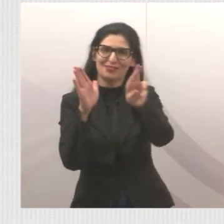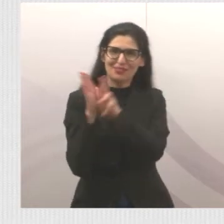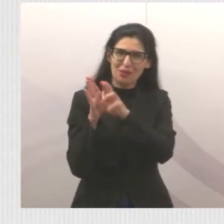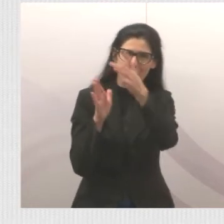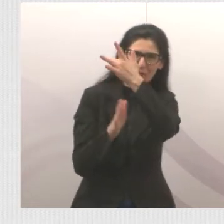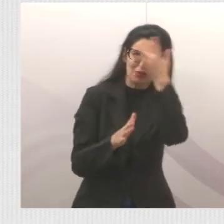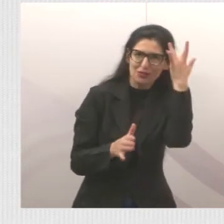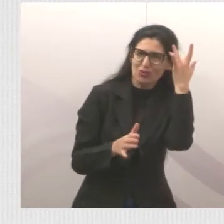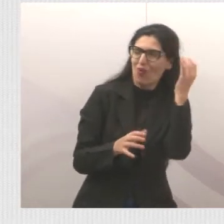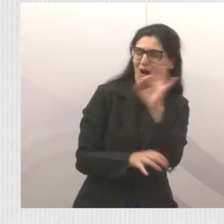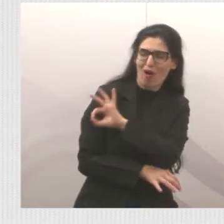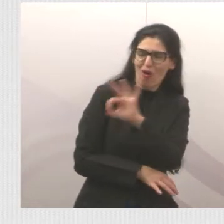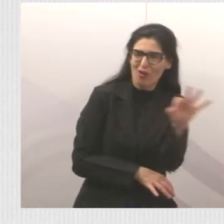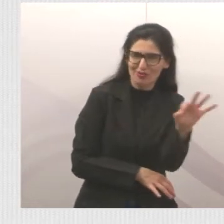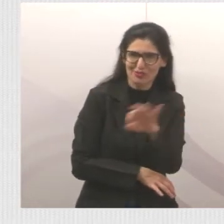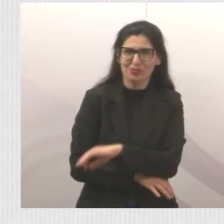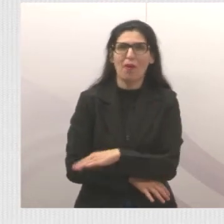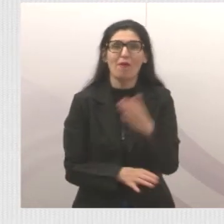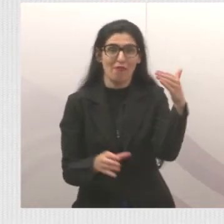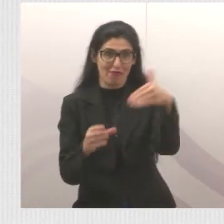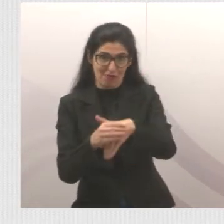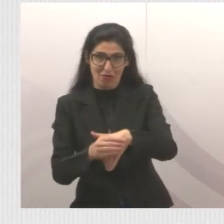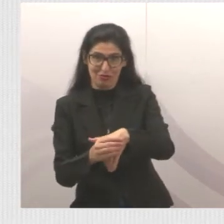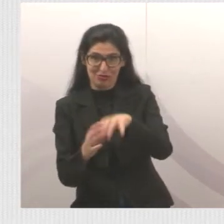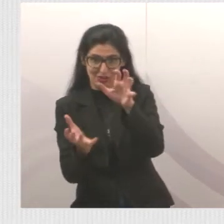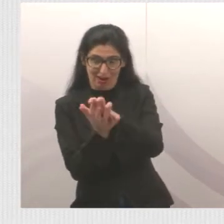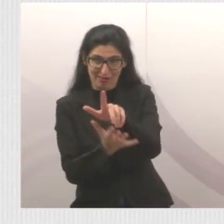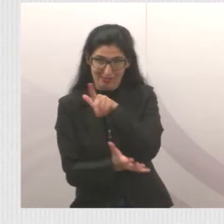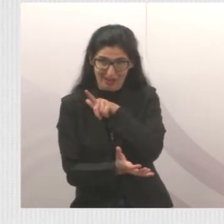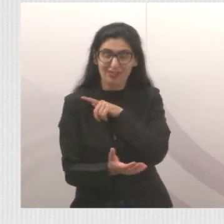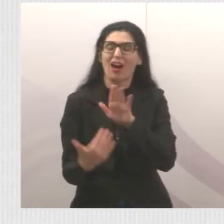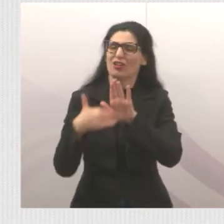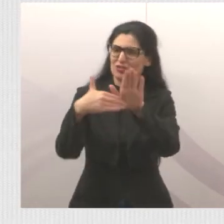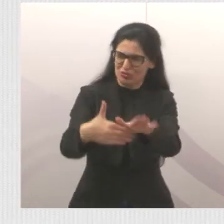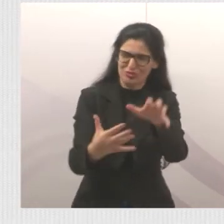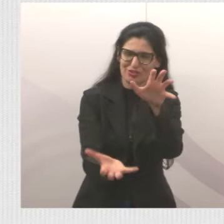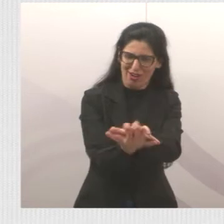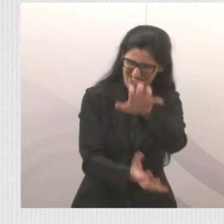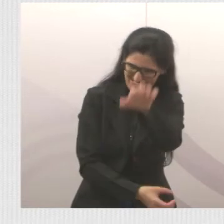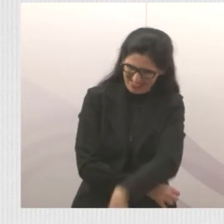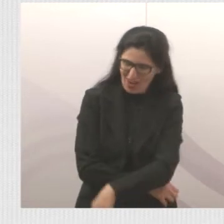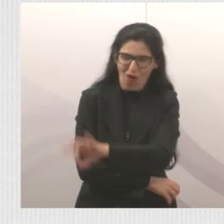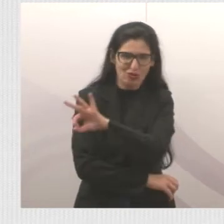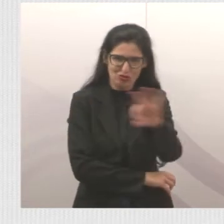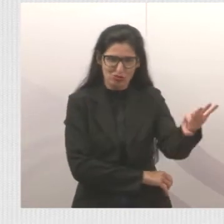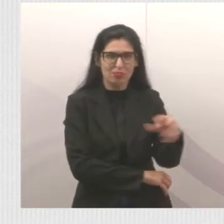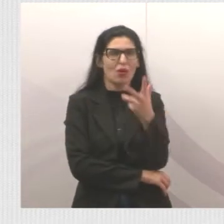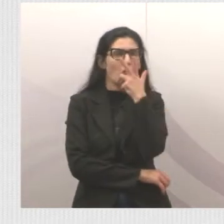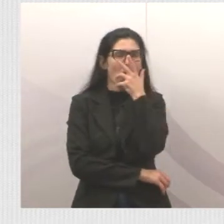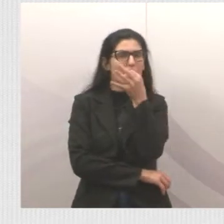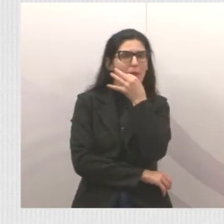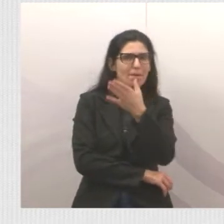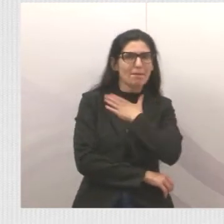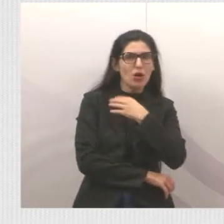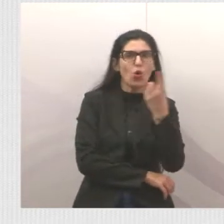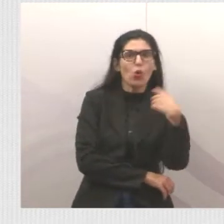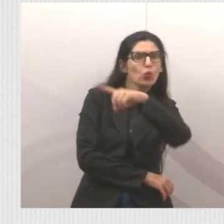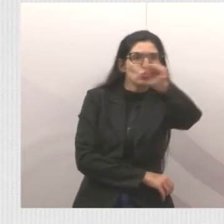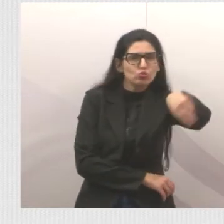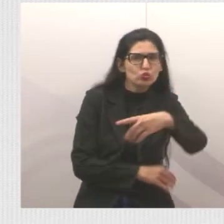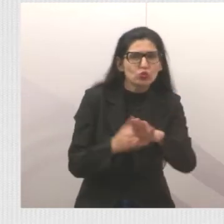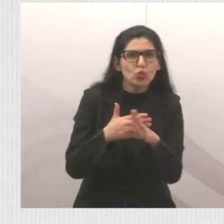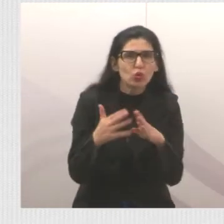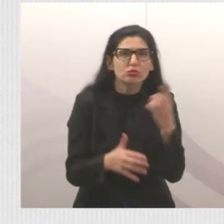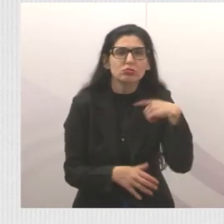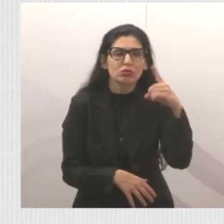honesta, que vem na cidade, tem voto, mas dá o retorno. Agora, eu acho que todos os deputados que vêm na cidade de Jacareí dá